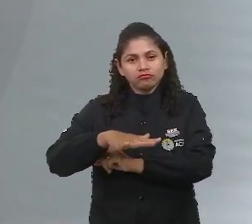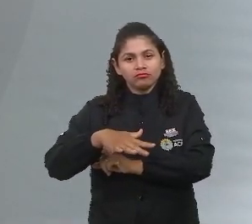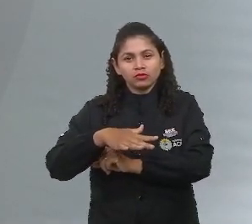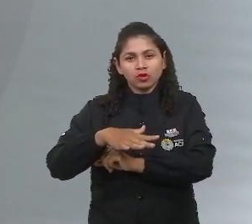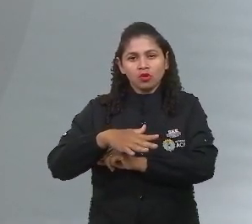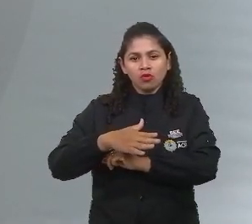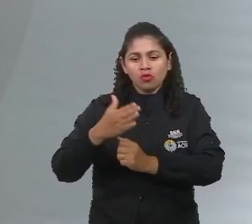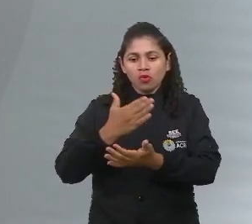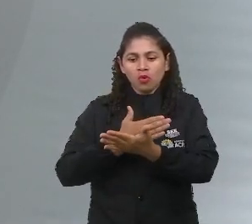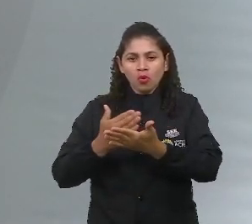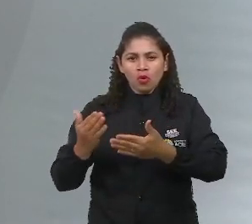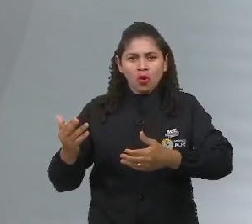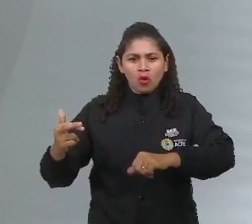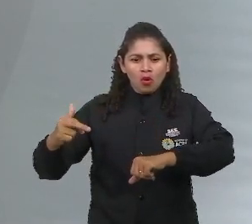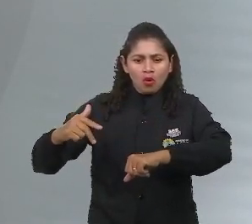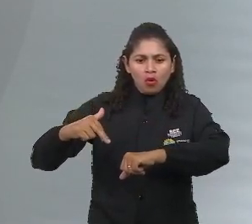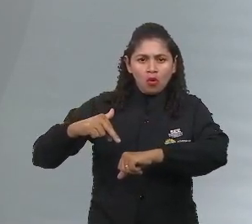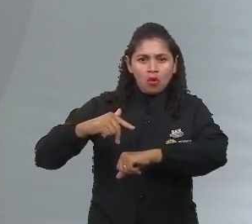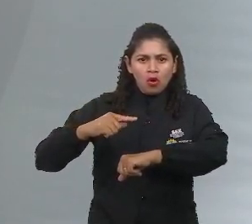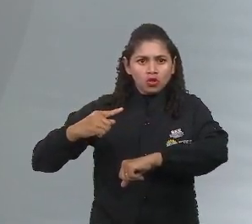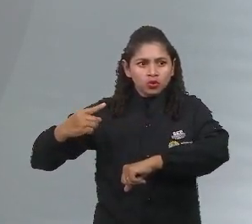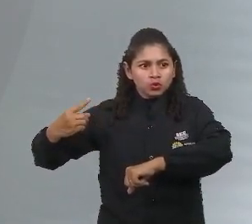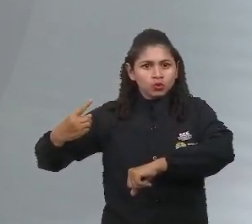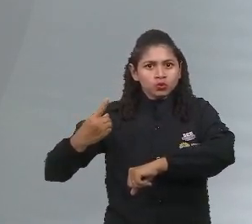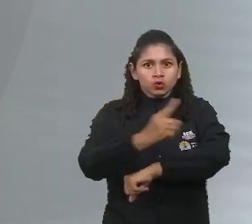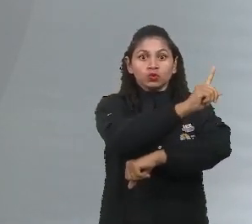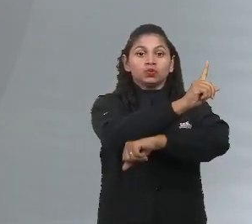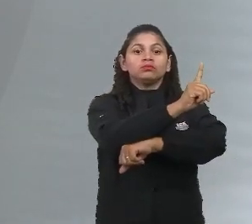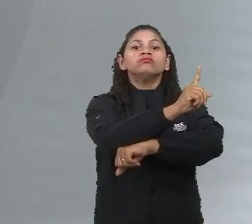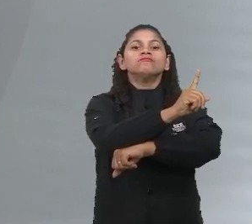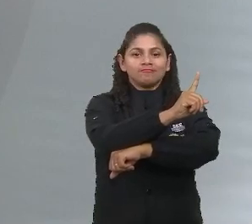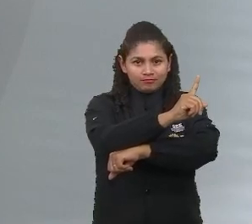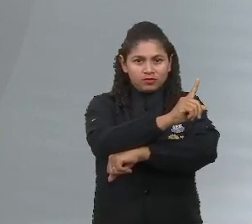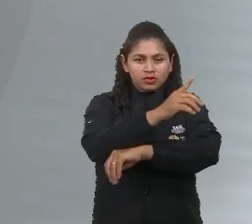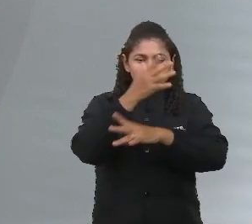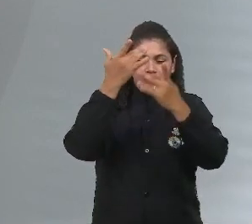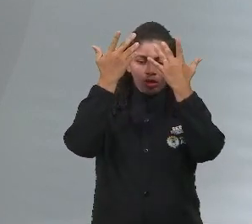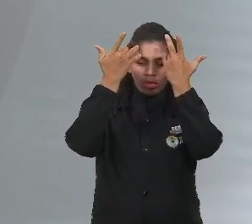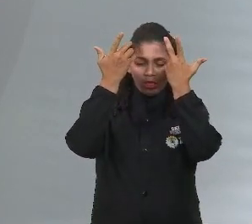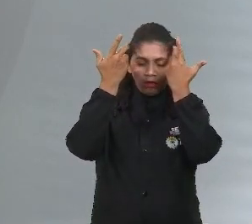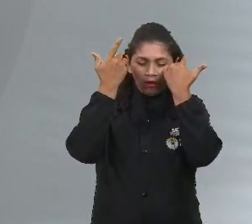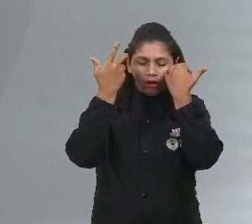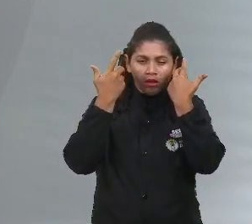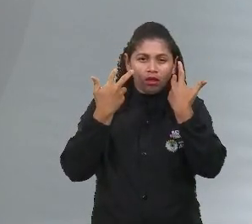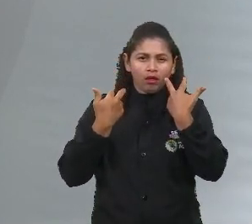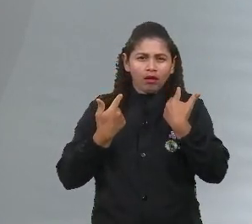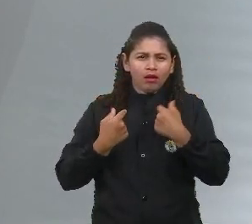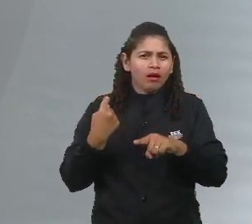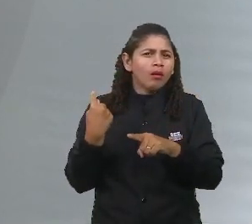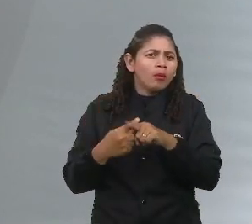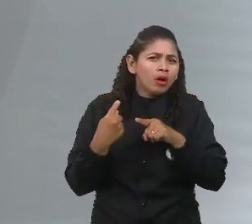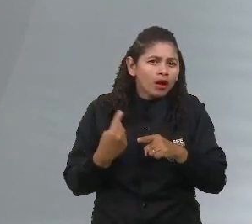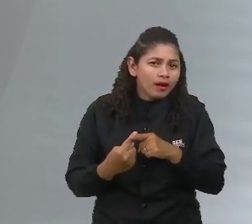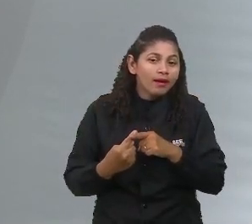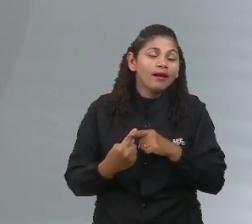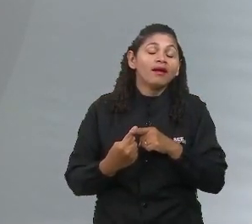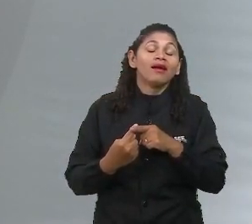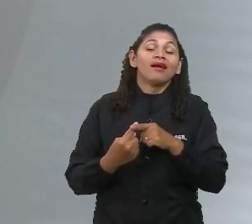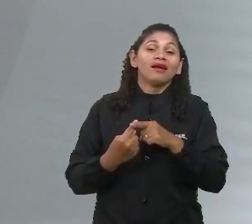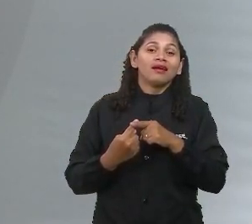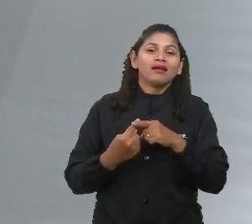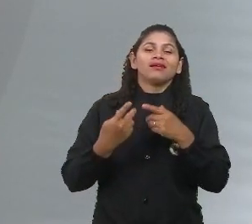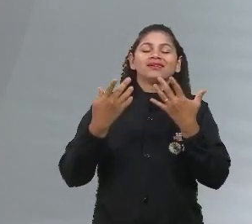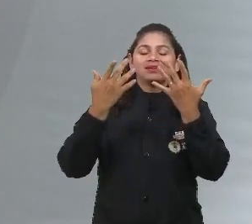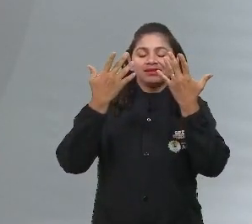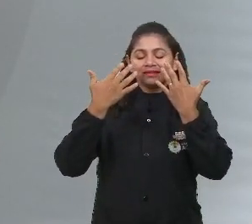correr muito, superaquece, eu começo a suar. Eu estou suando por quê? Porque eu estou queimando gordura? Não. Porque eu estou tentando